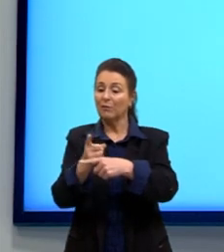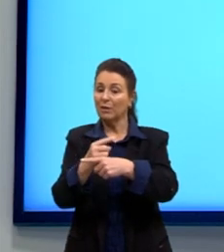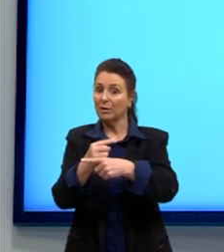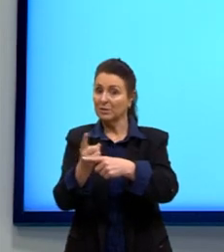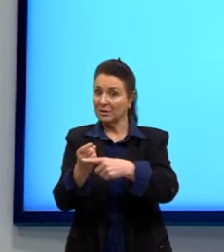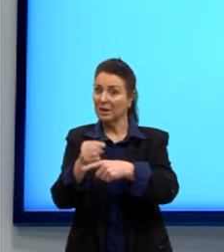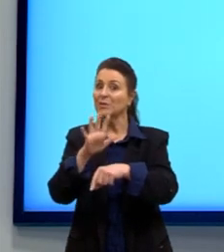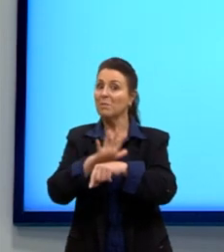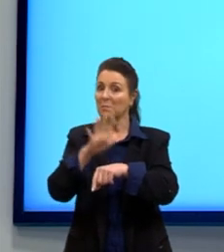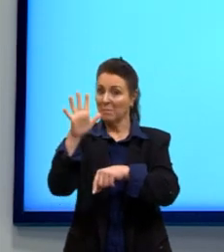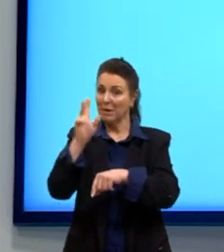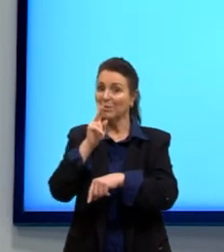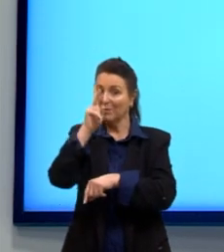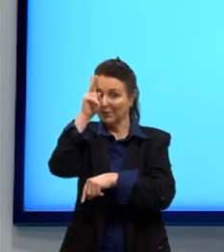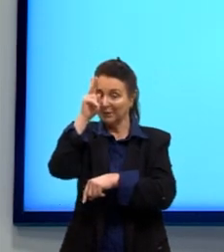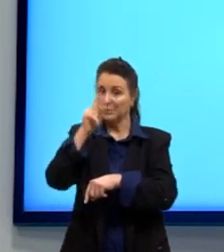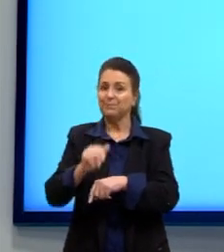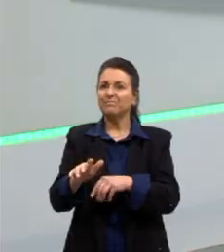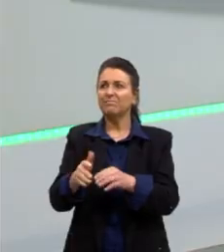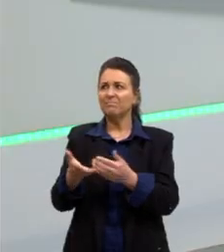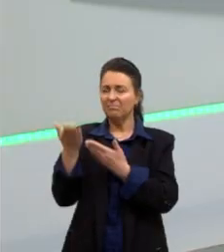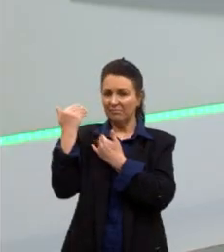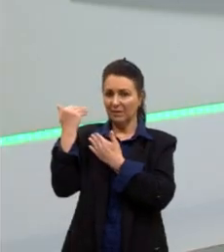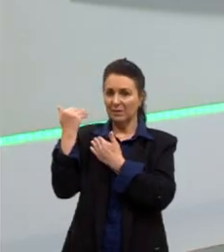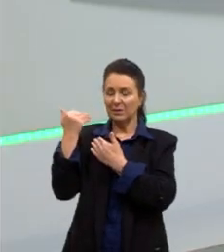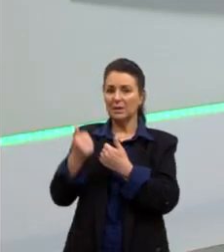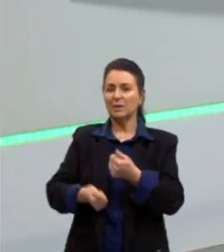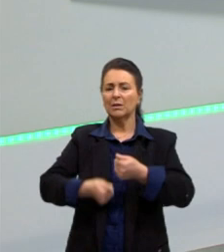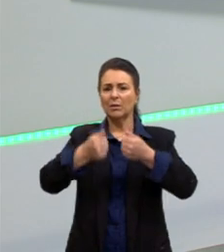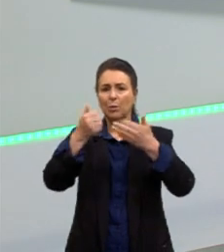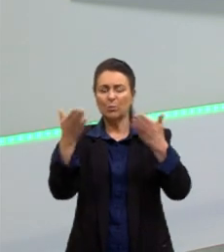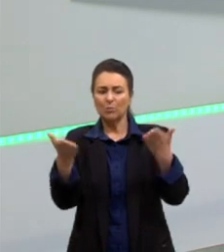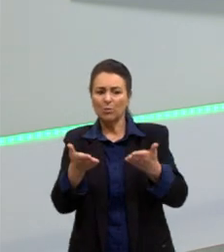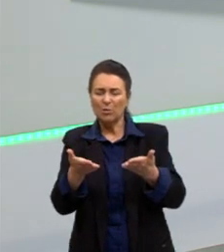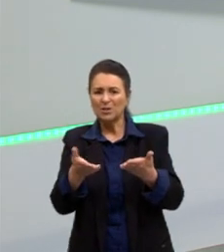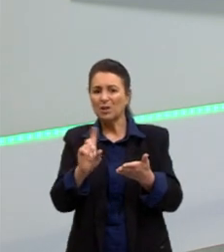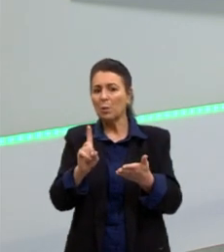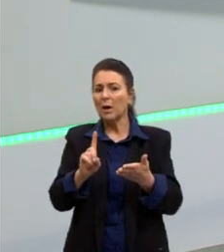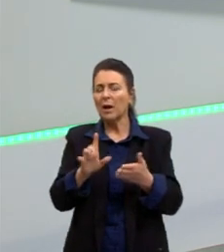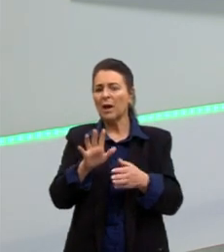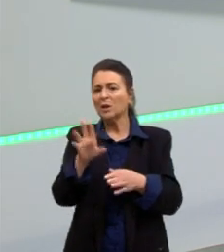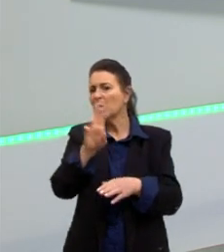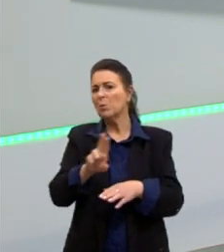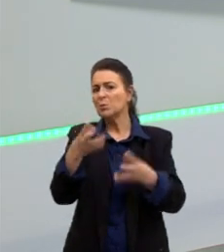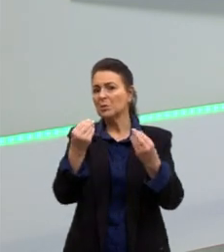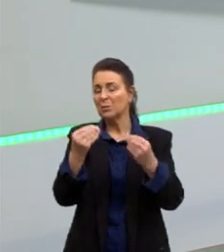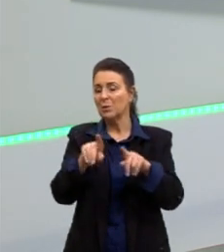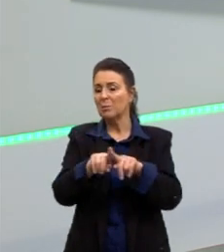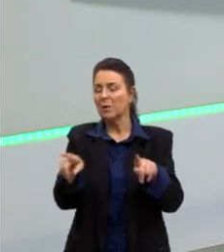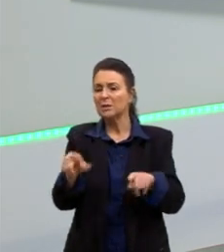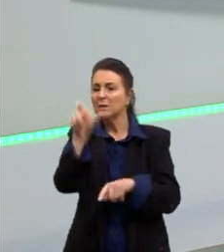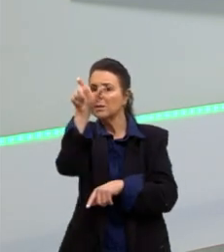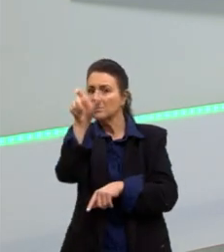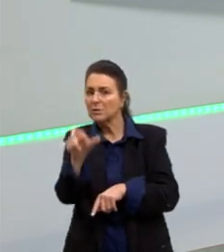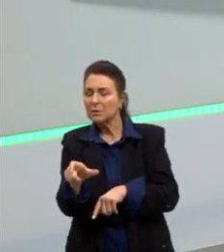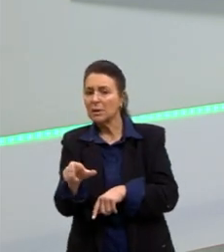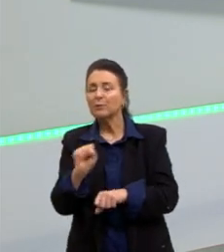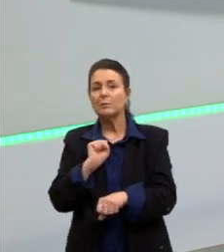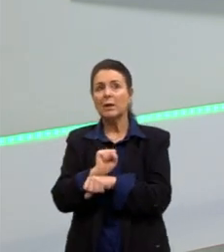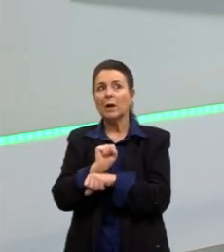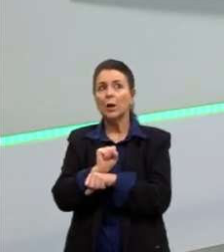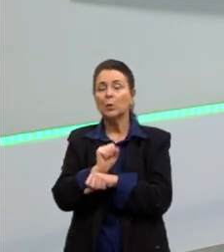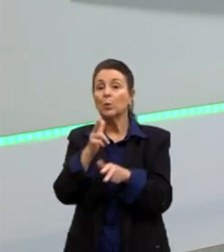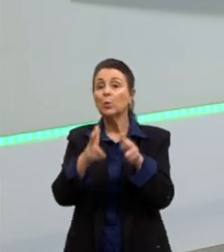Então, antigamente, né, pessoal? Talvez hoje em dia não seja tão comum, mas as pessoas, quando estavam, por exemplo, esperando o trem,